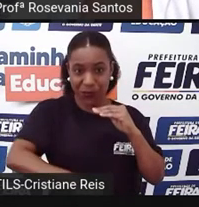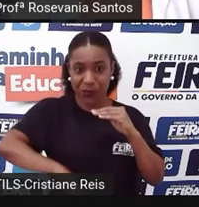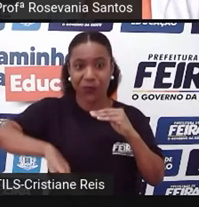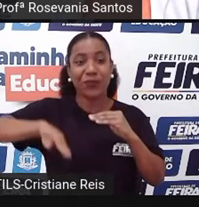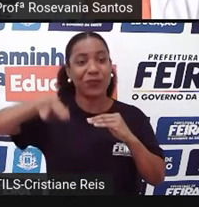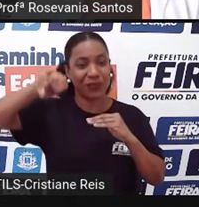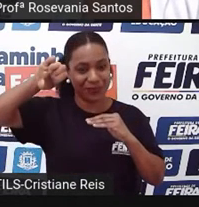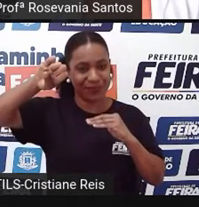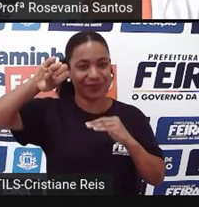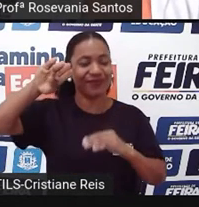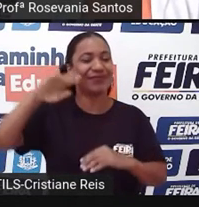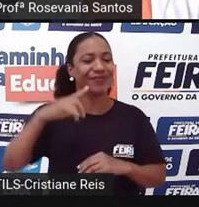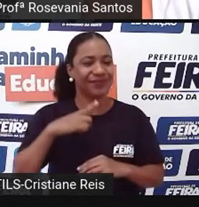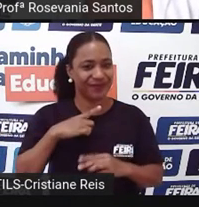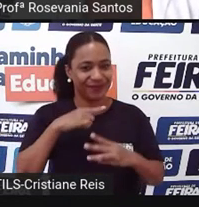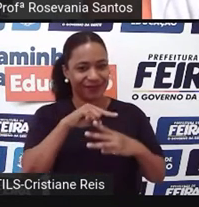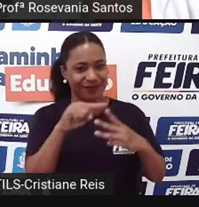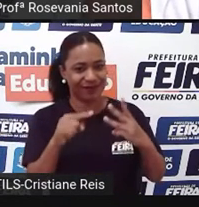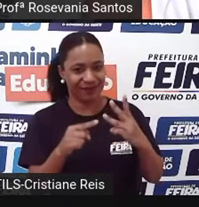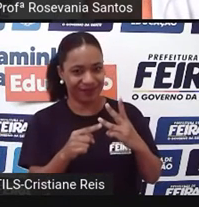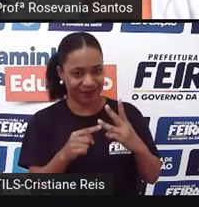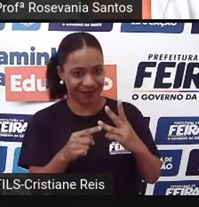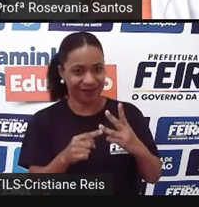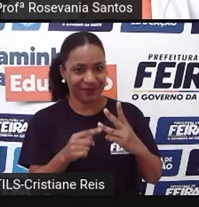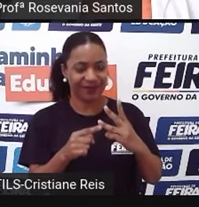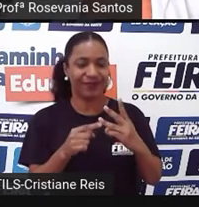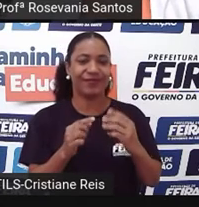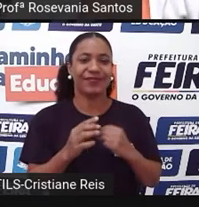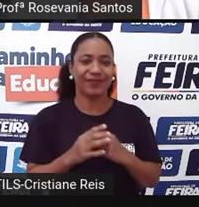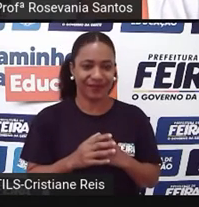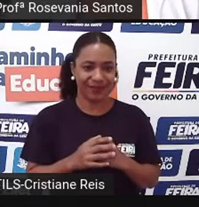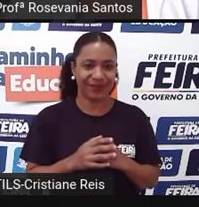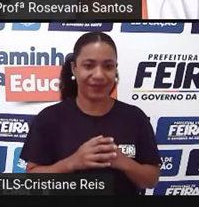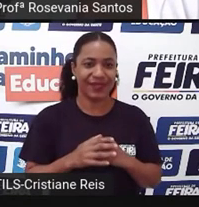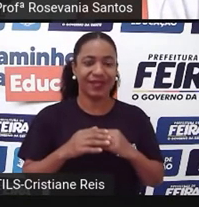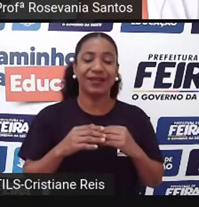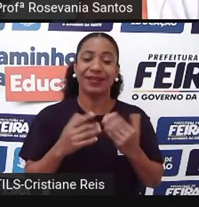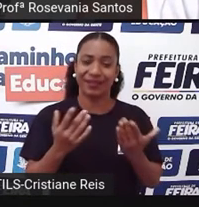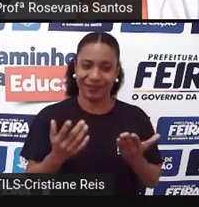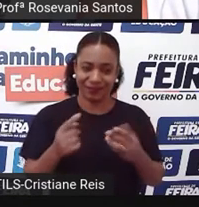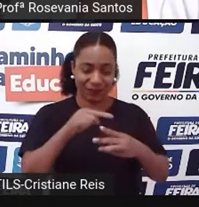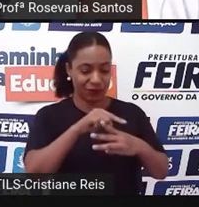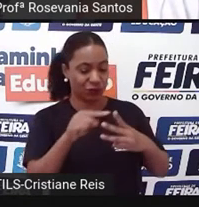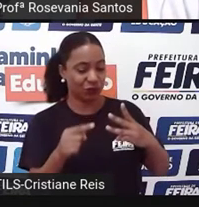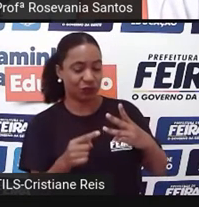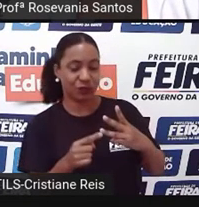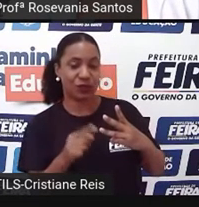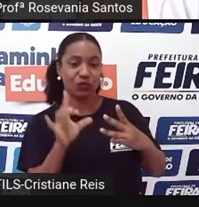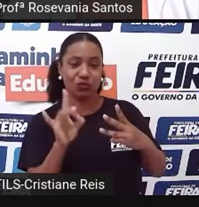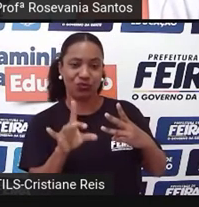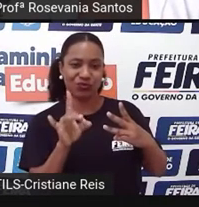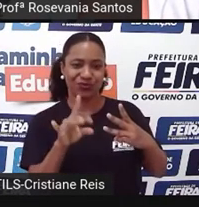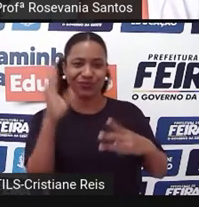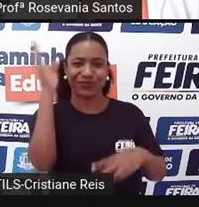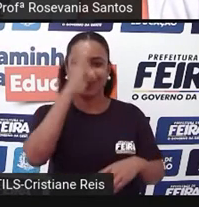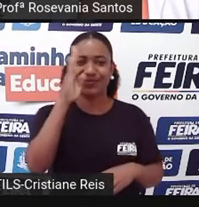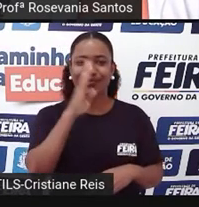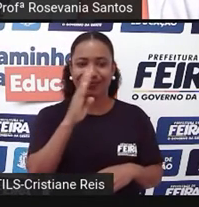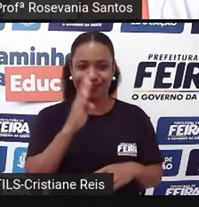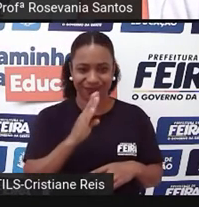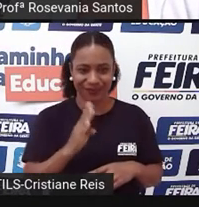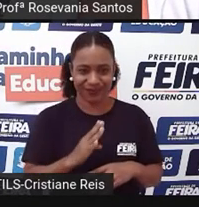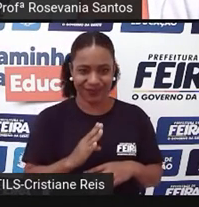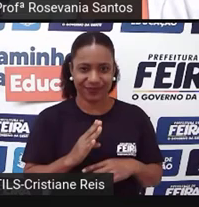as áreas, vamos dizer assim, aplainadas, como as planícies. Então percebam que a gente, né,